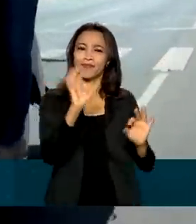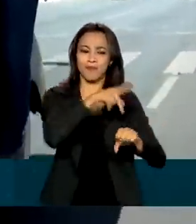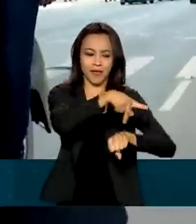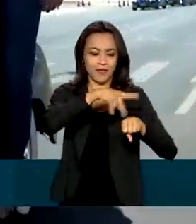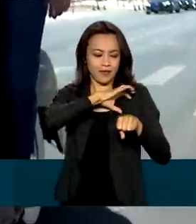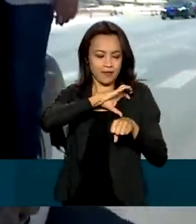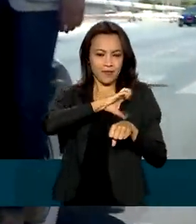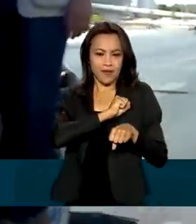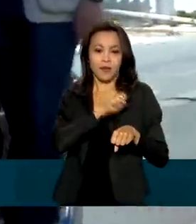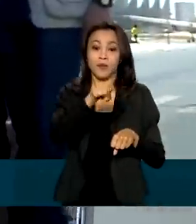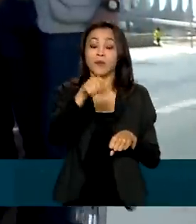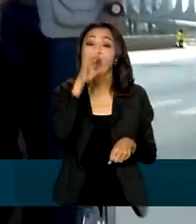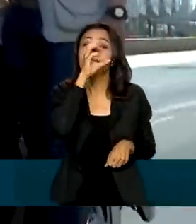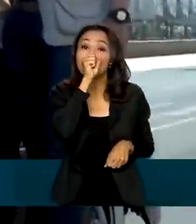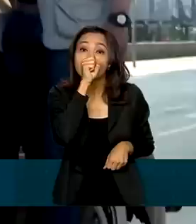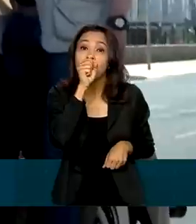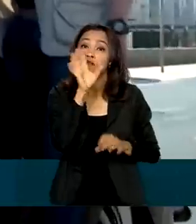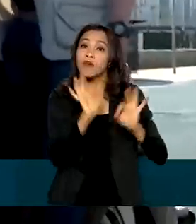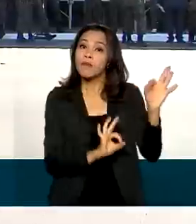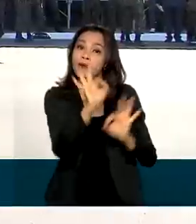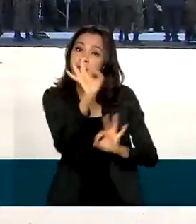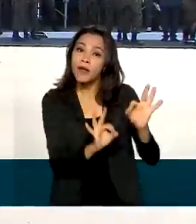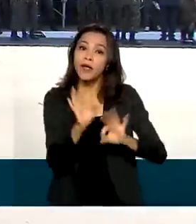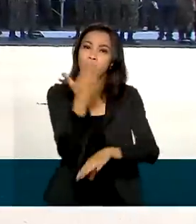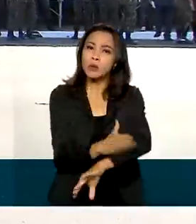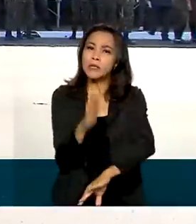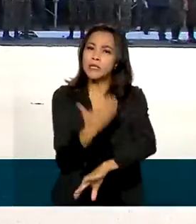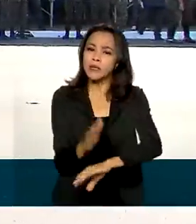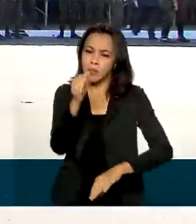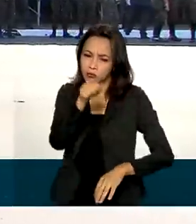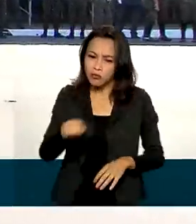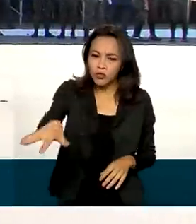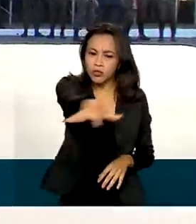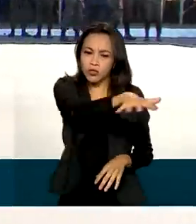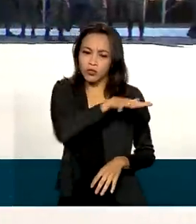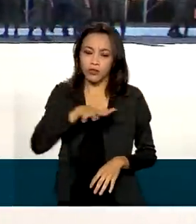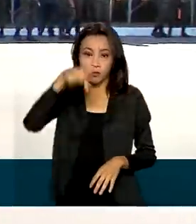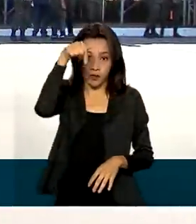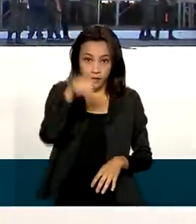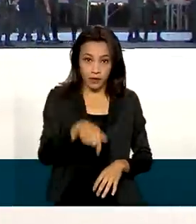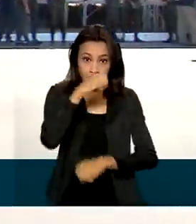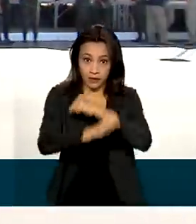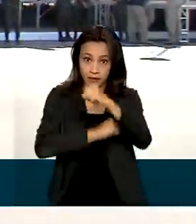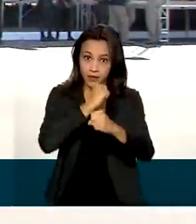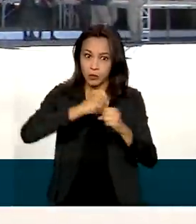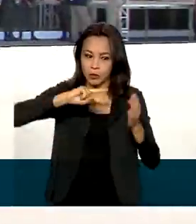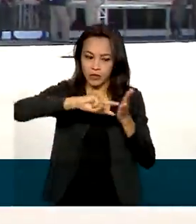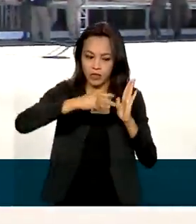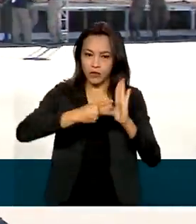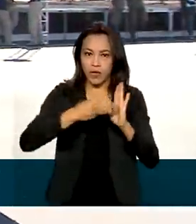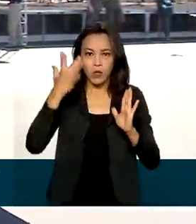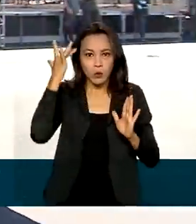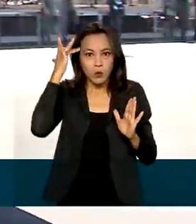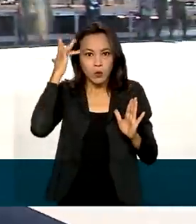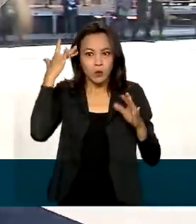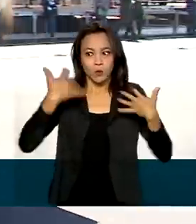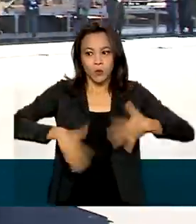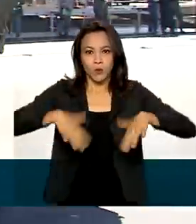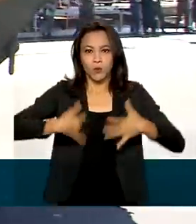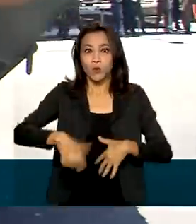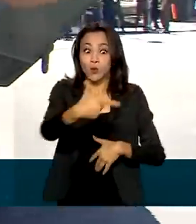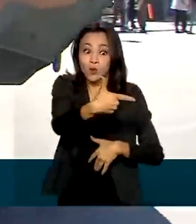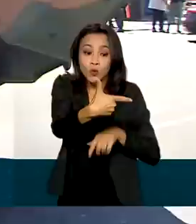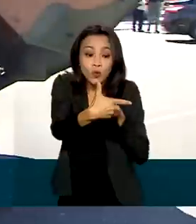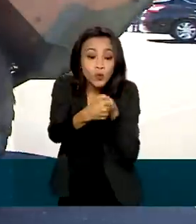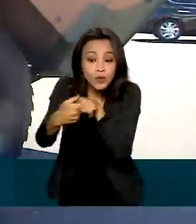o sábado foi reservado para o ensaio geral. Esse ano com um significado ainda maior. São dois séculos